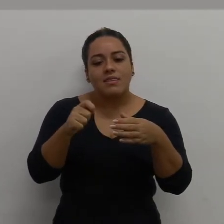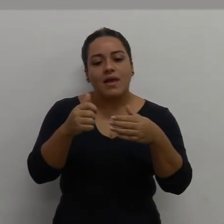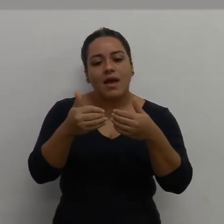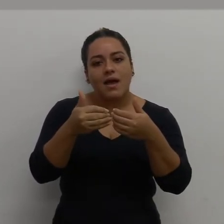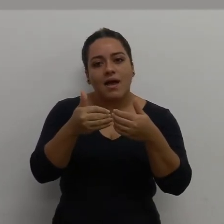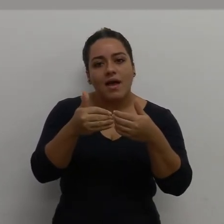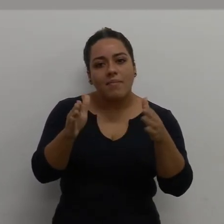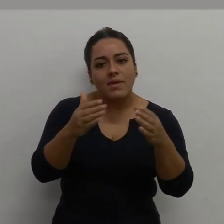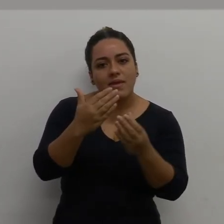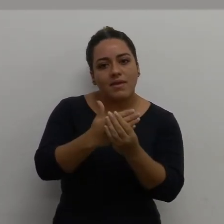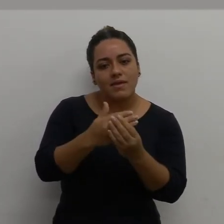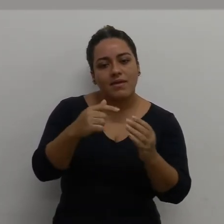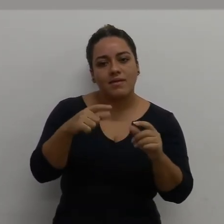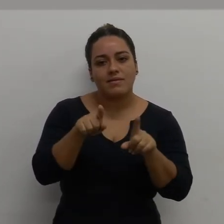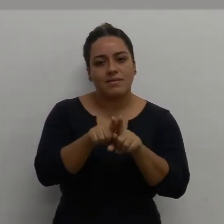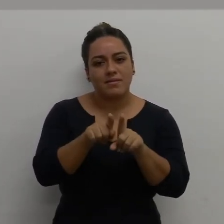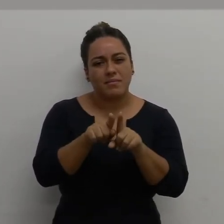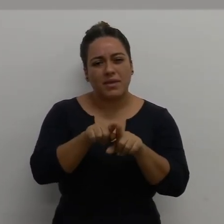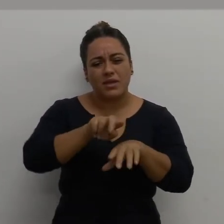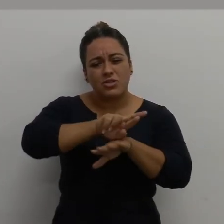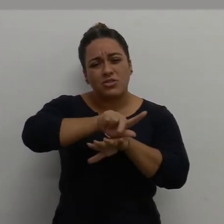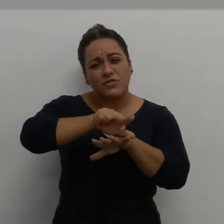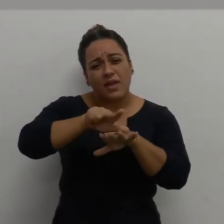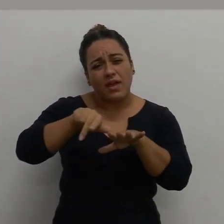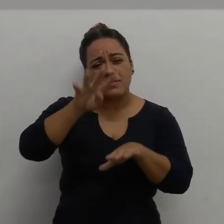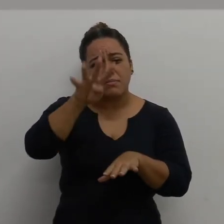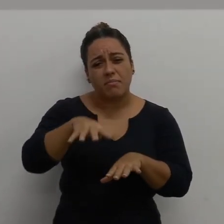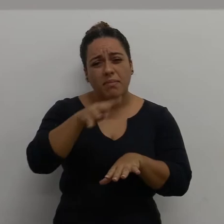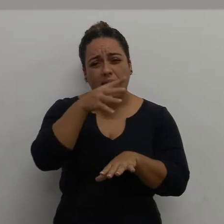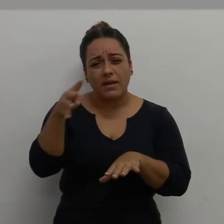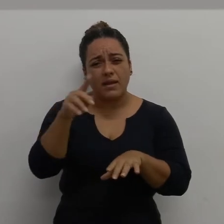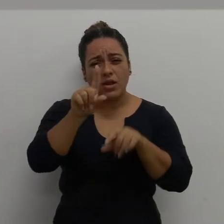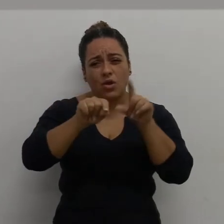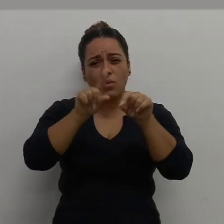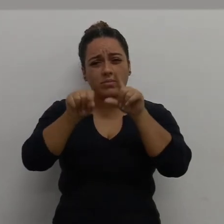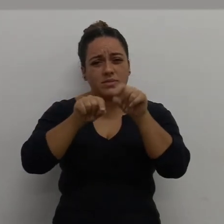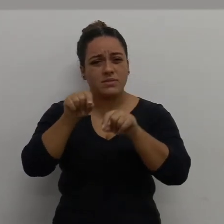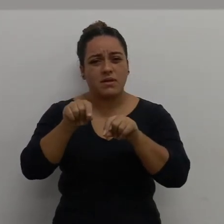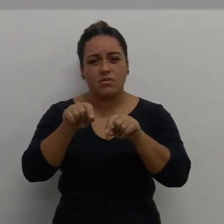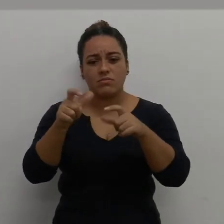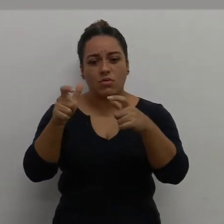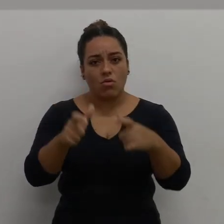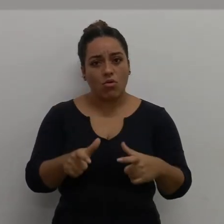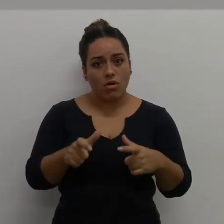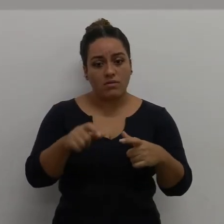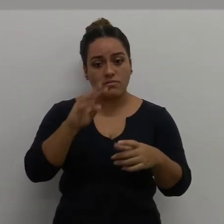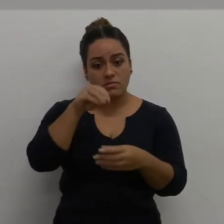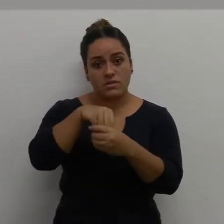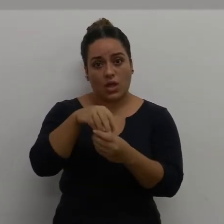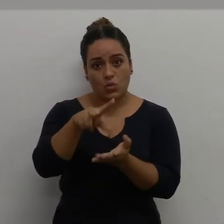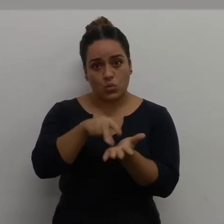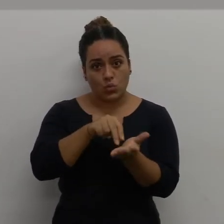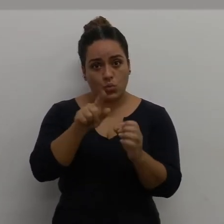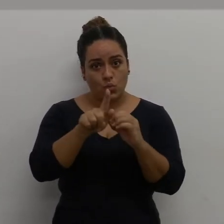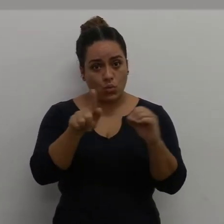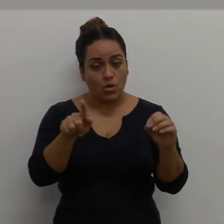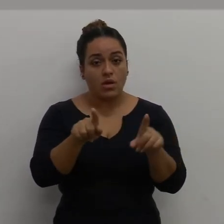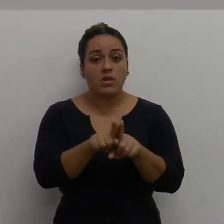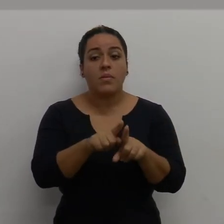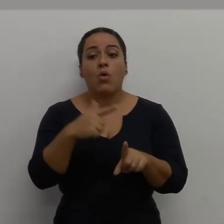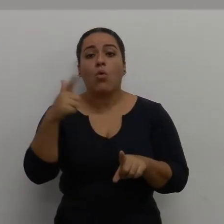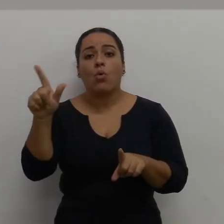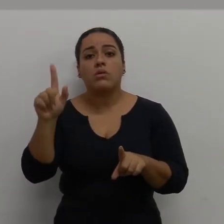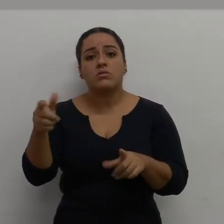Nós temos aqui a possibilidade de abrir diversas planilhas, né? Tanto as localizadas no Google Drive, quanto